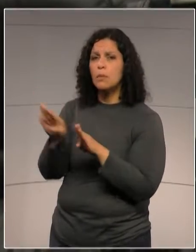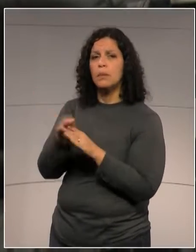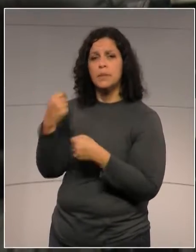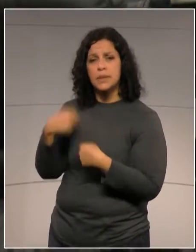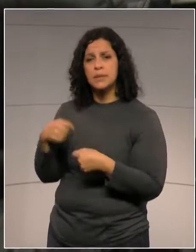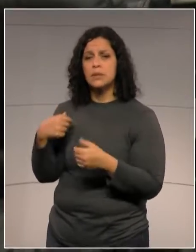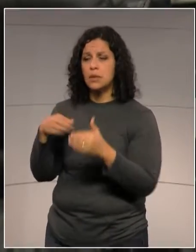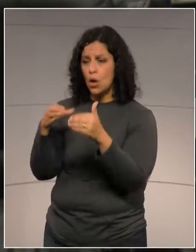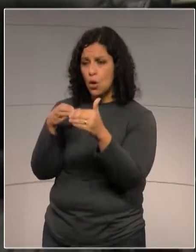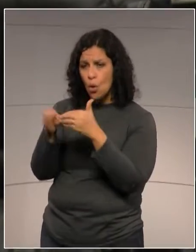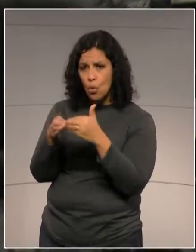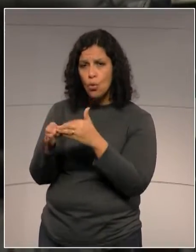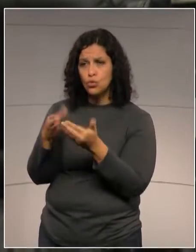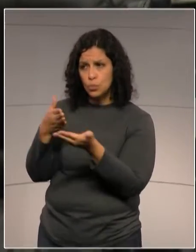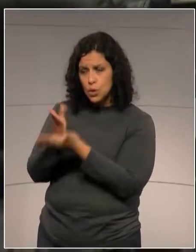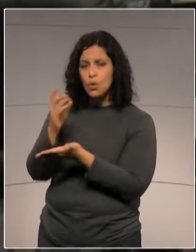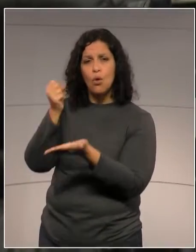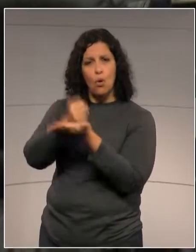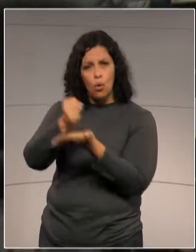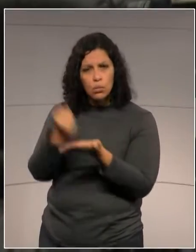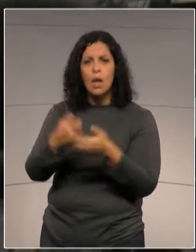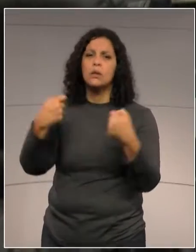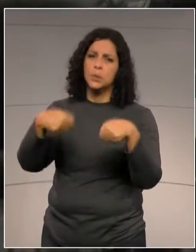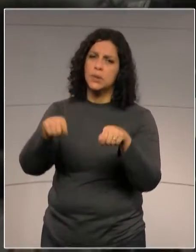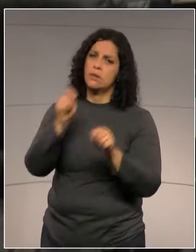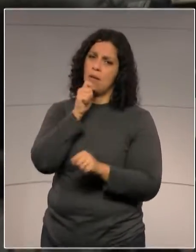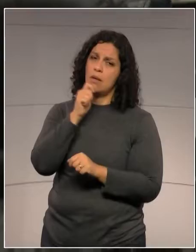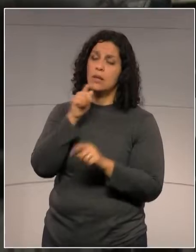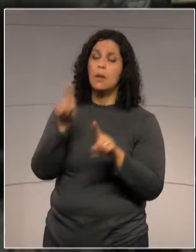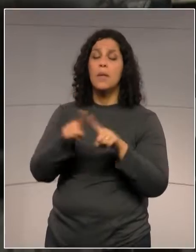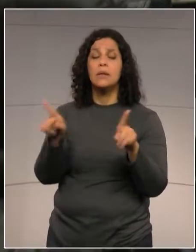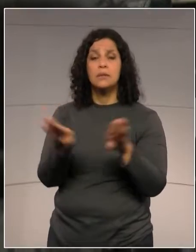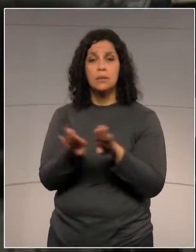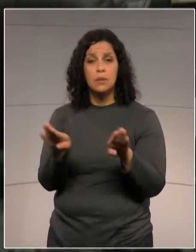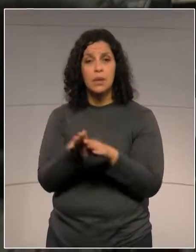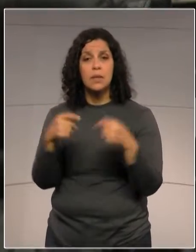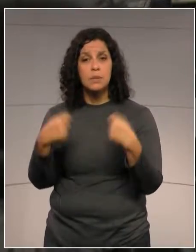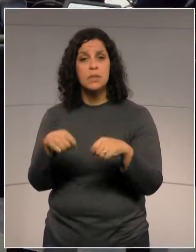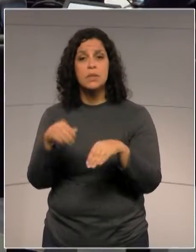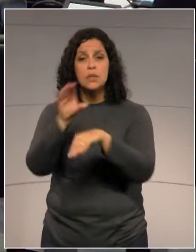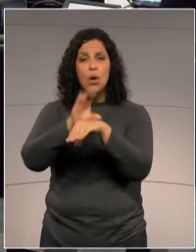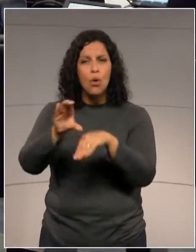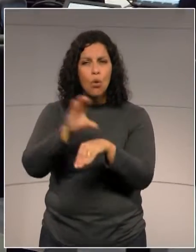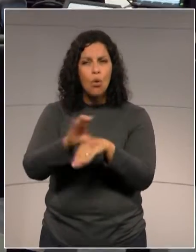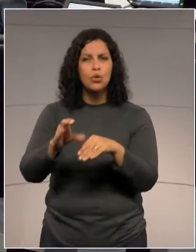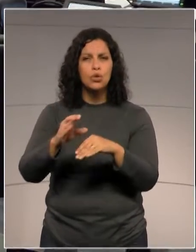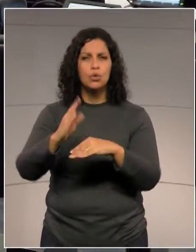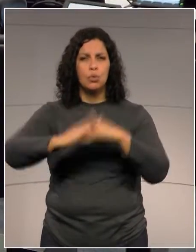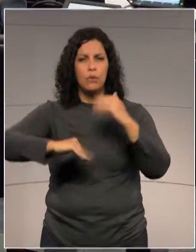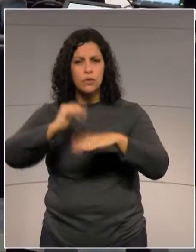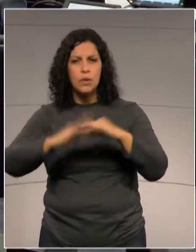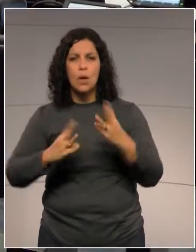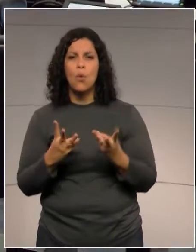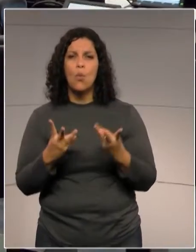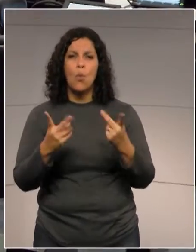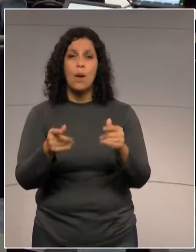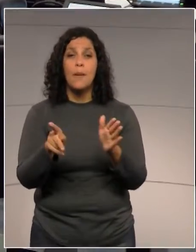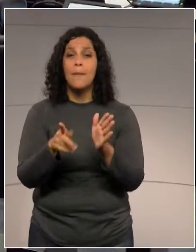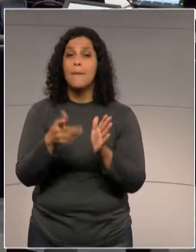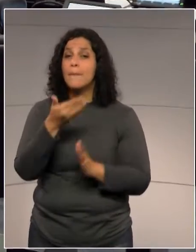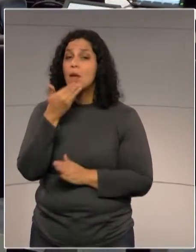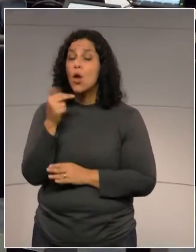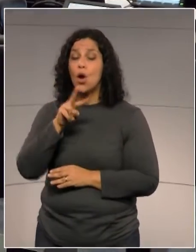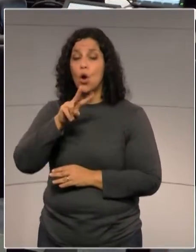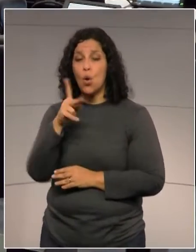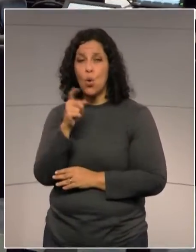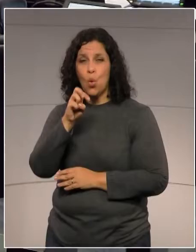nomeações, as contratações, mas também no sentido de que haja, quem sabe, cursos de aperfeiçoamento para a humanização no